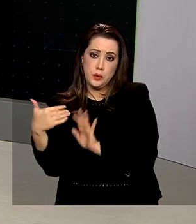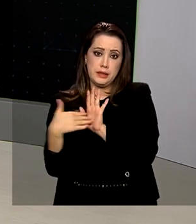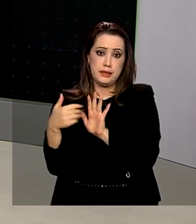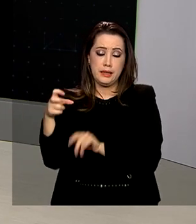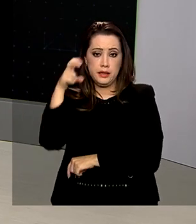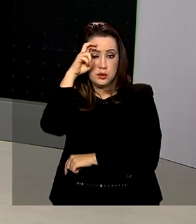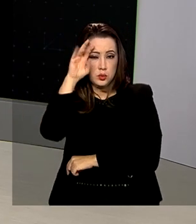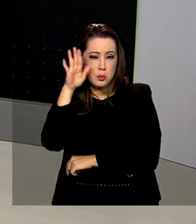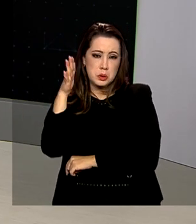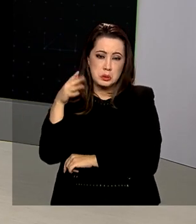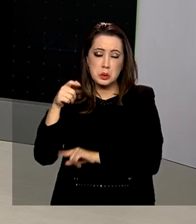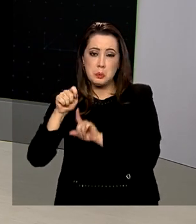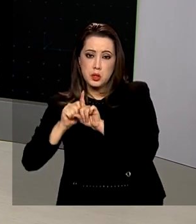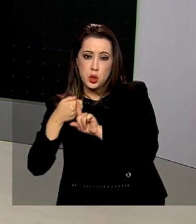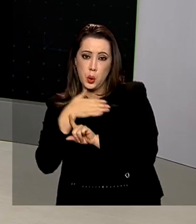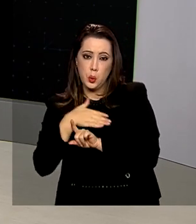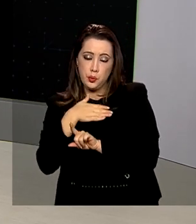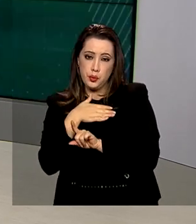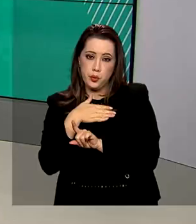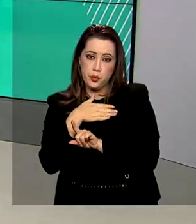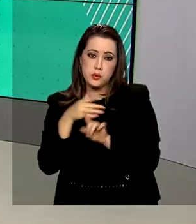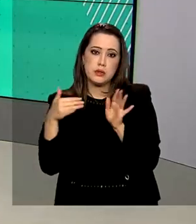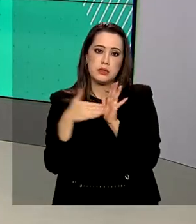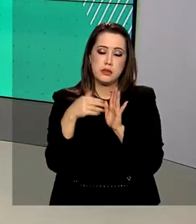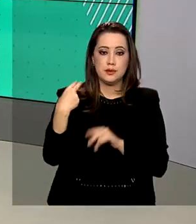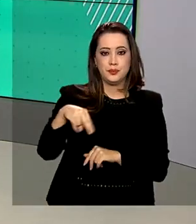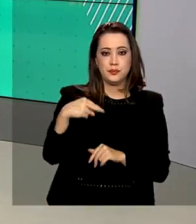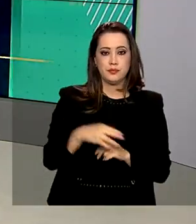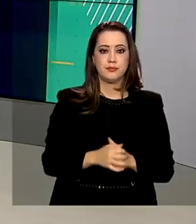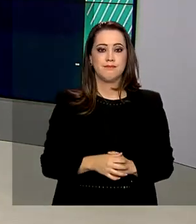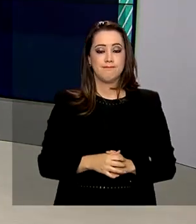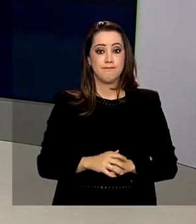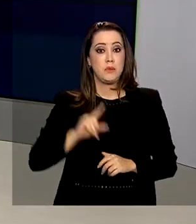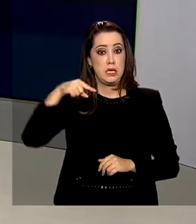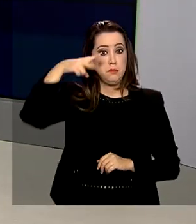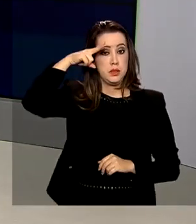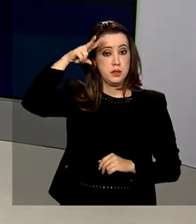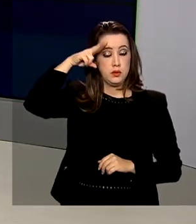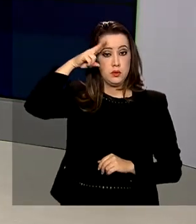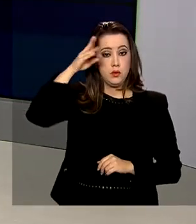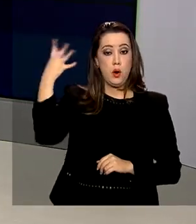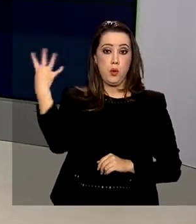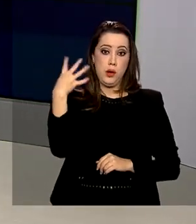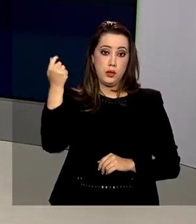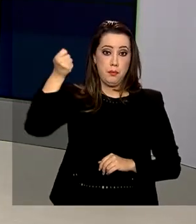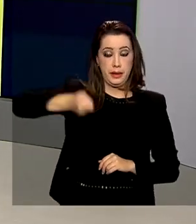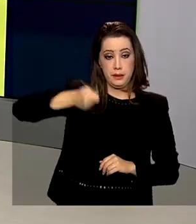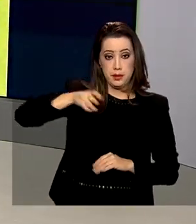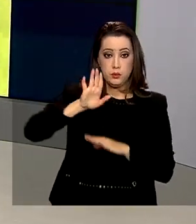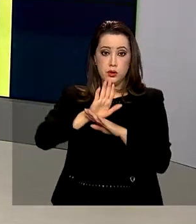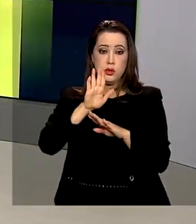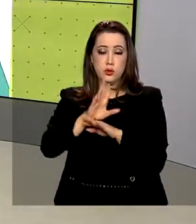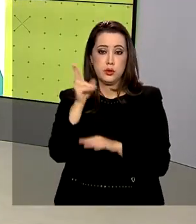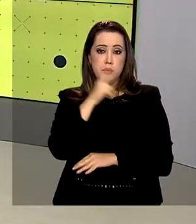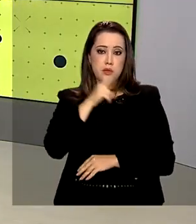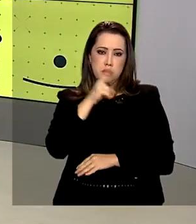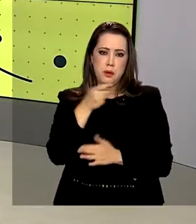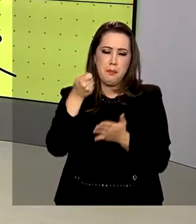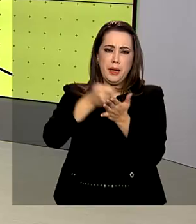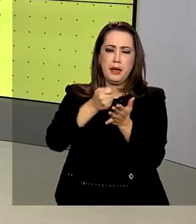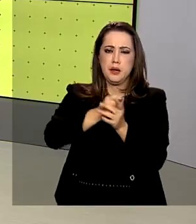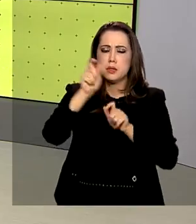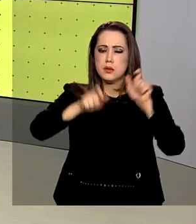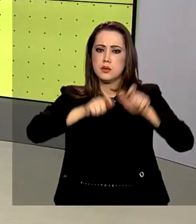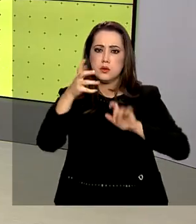entre agosto e novembro. Bom, e a partir de segunda-feira a quarta parcela do auxílio emergencial será